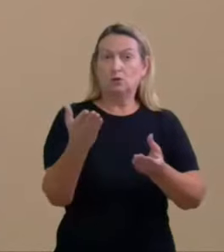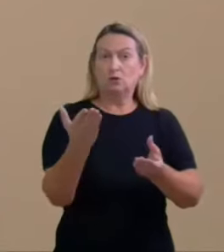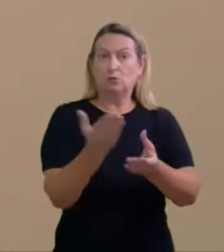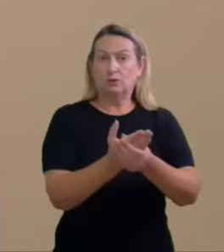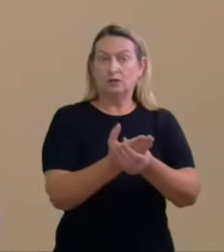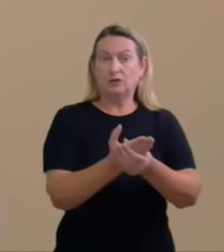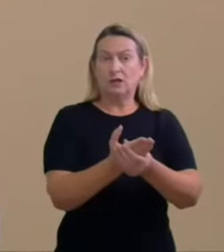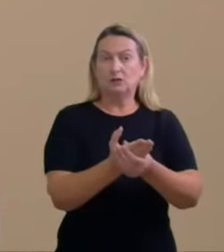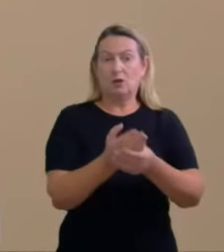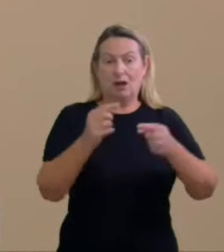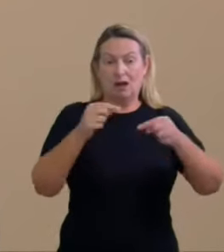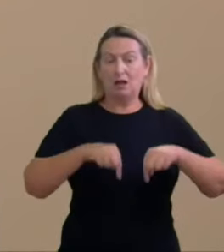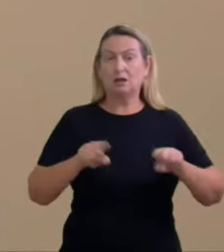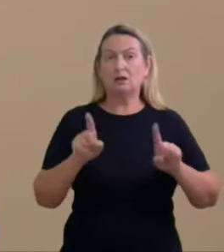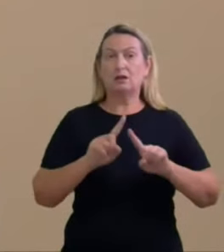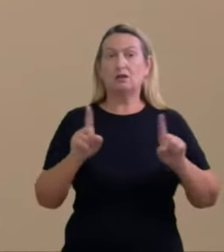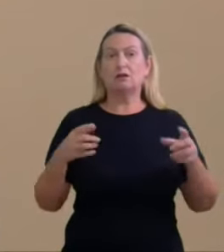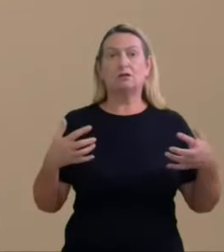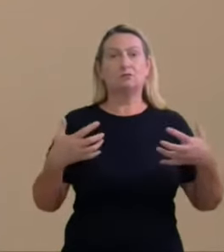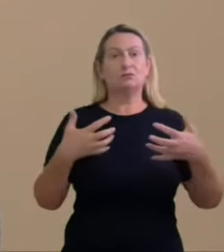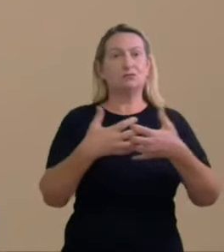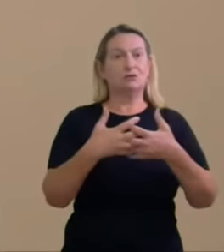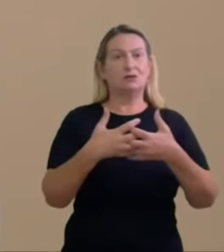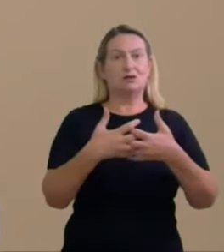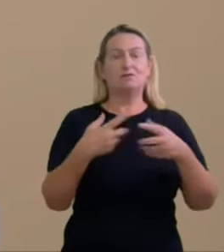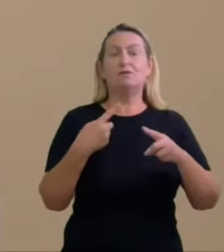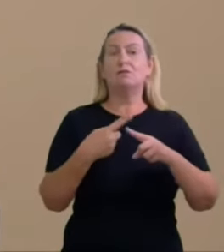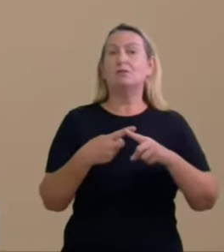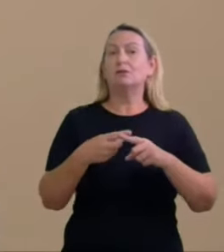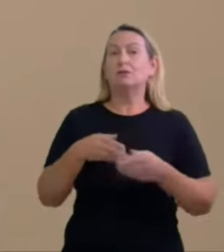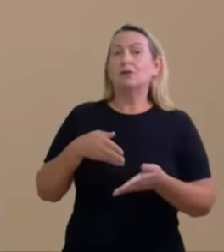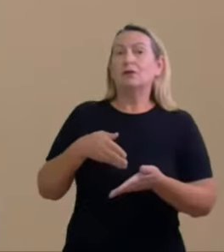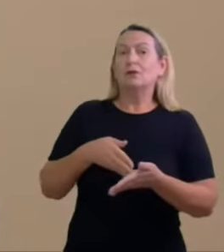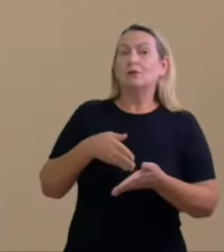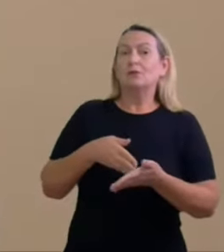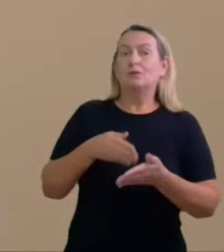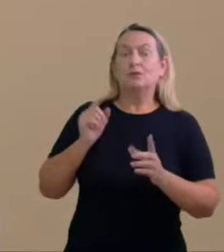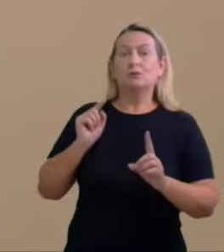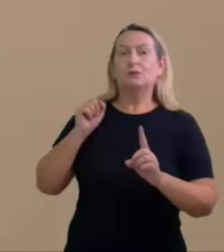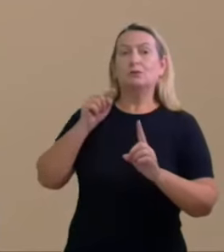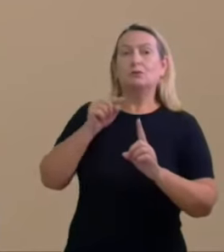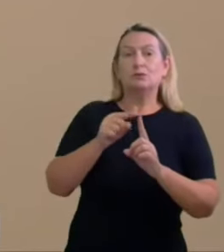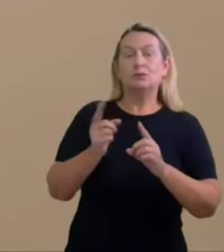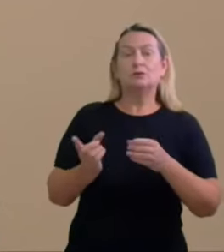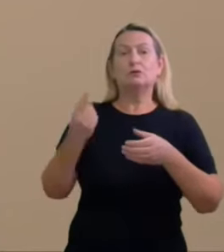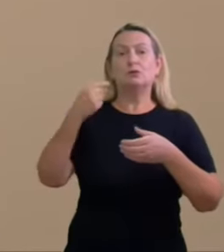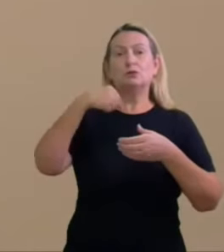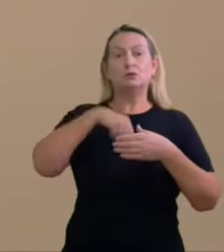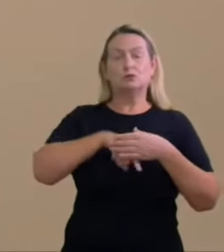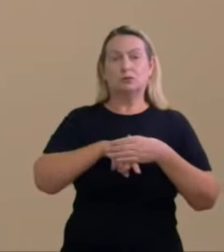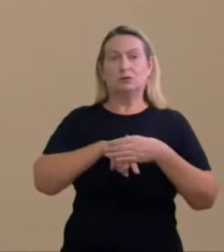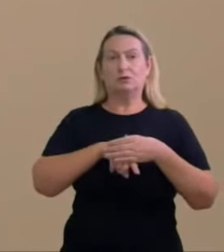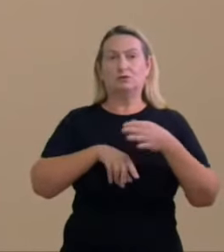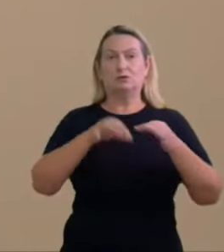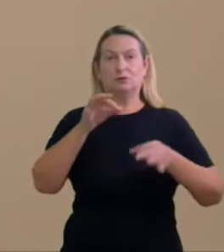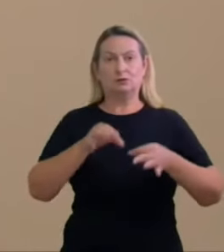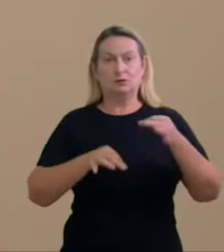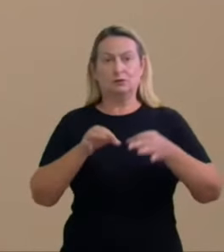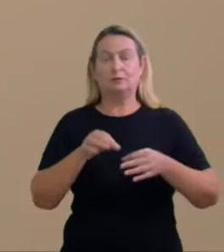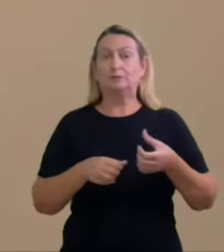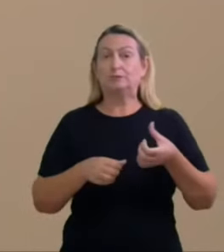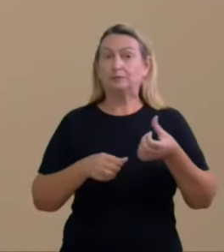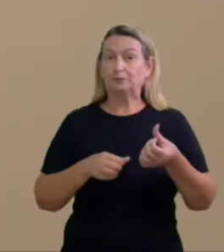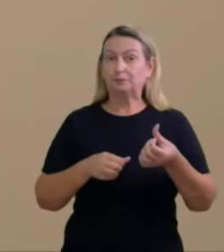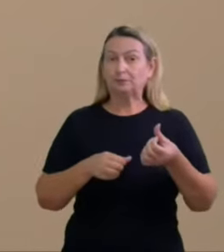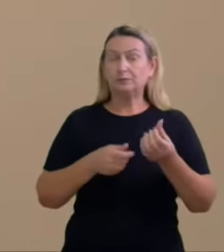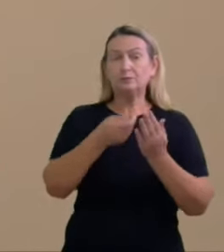efeitos aqui porque isso esbarraria nos limites objetivos e subjetivos da coisa julgada seis lavrado sem menção